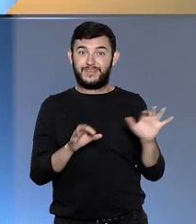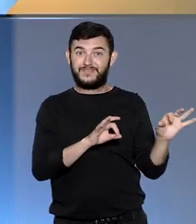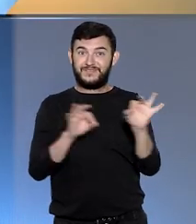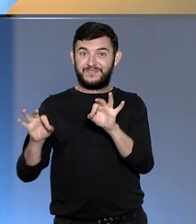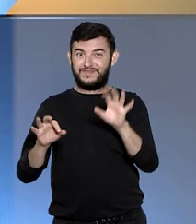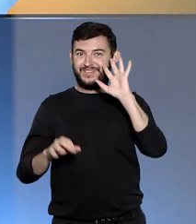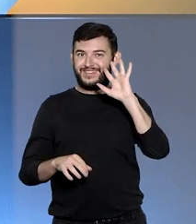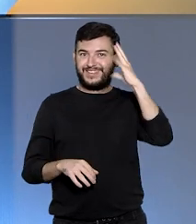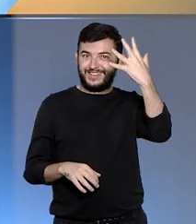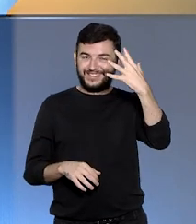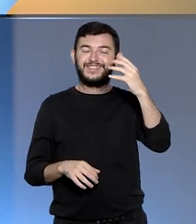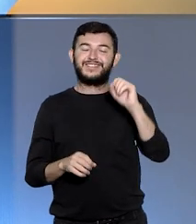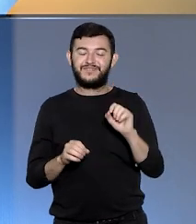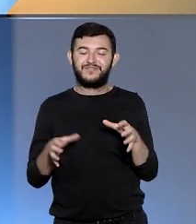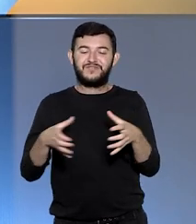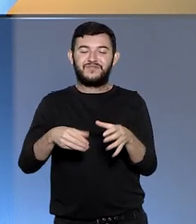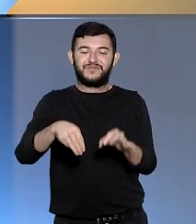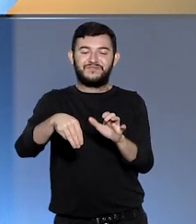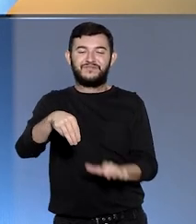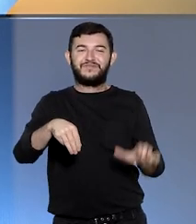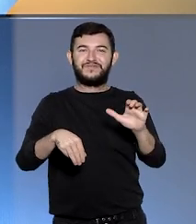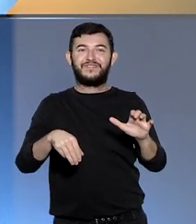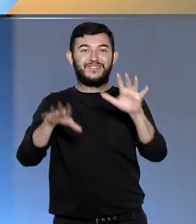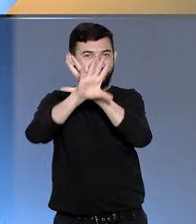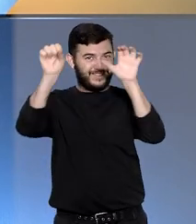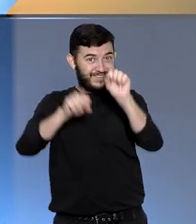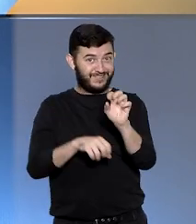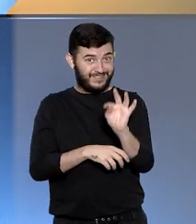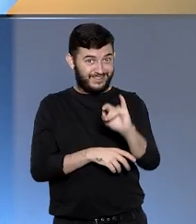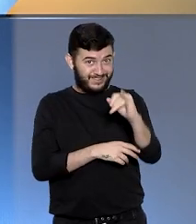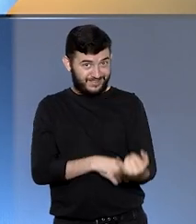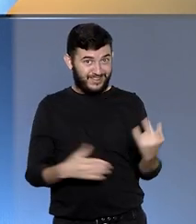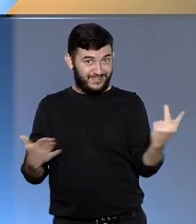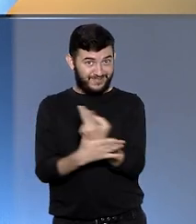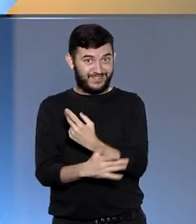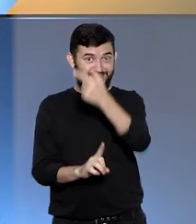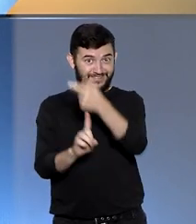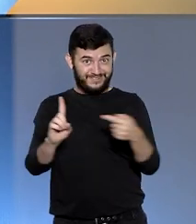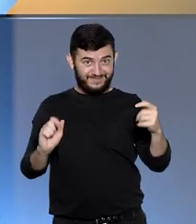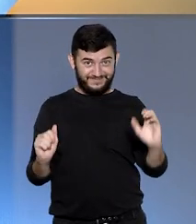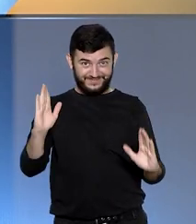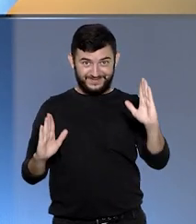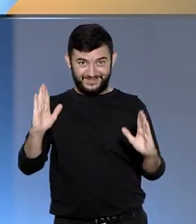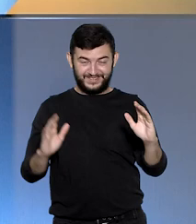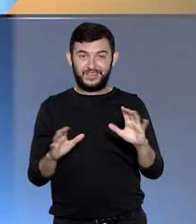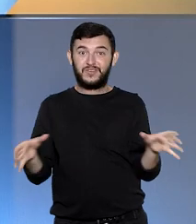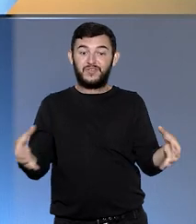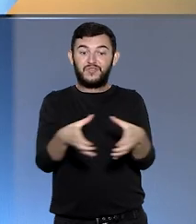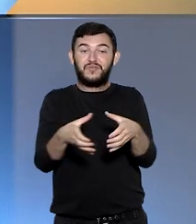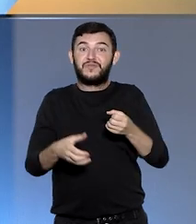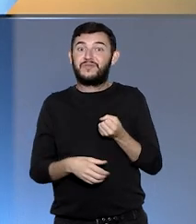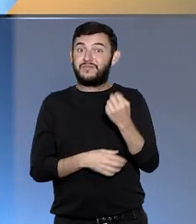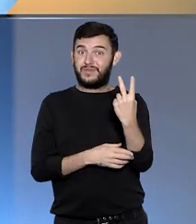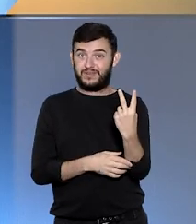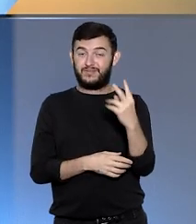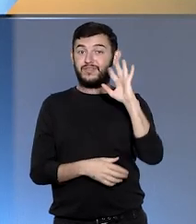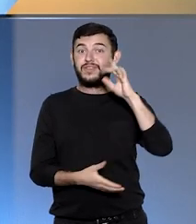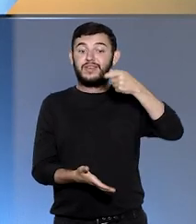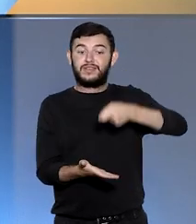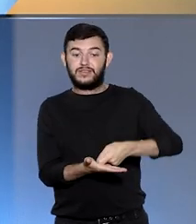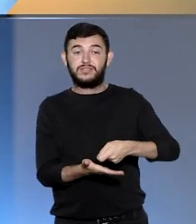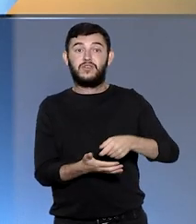a conferir as decisões colegiadas do STJ que foram destaque na última semana. A segunda sessão